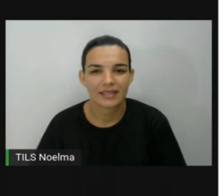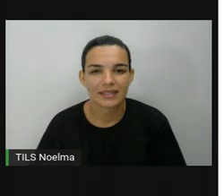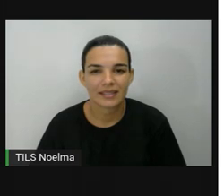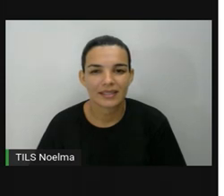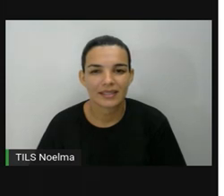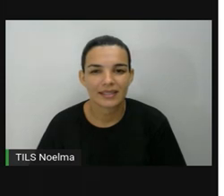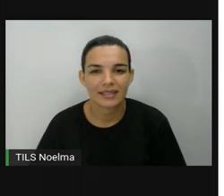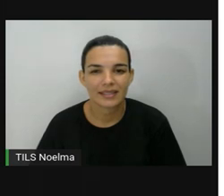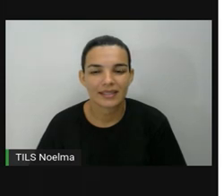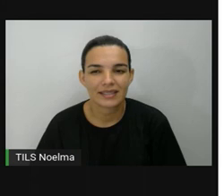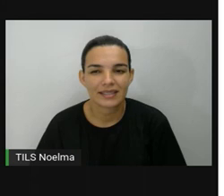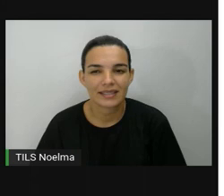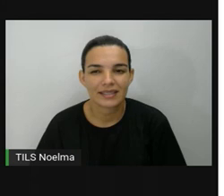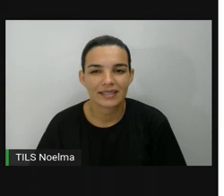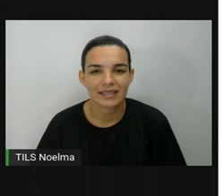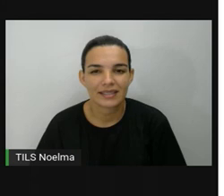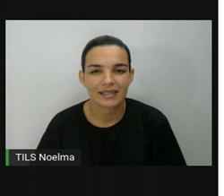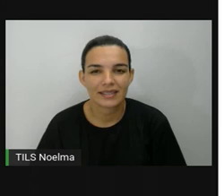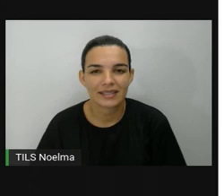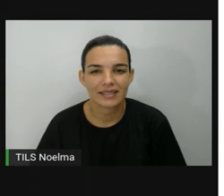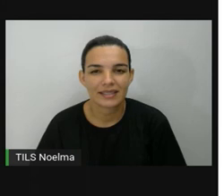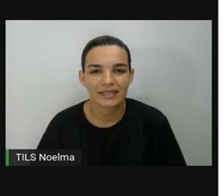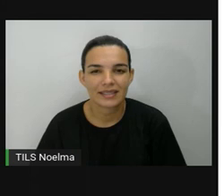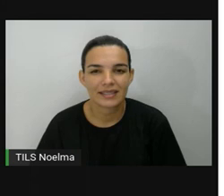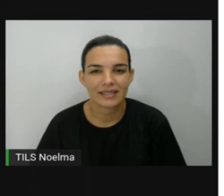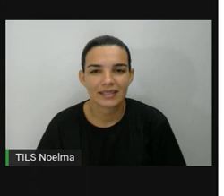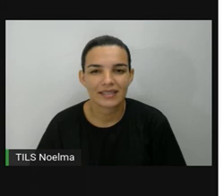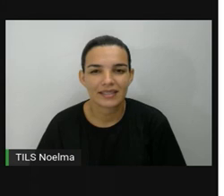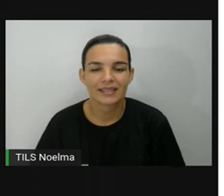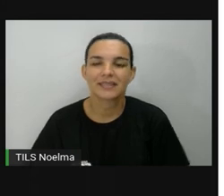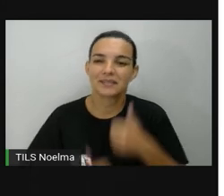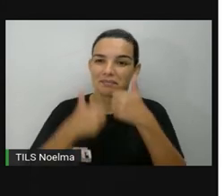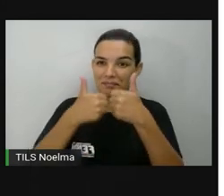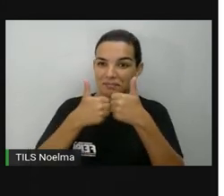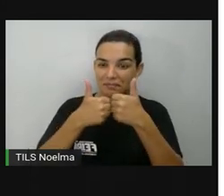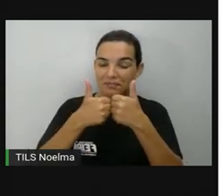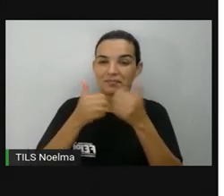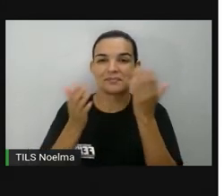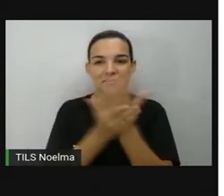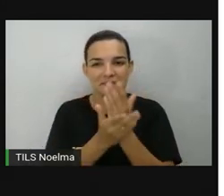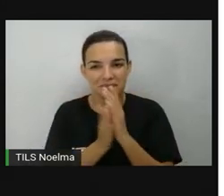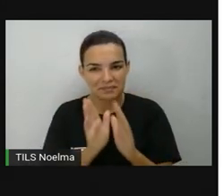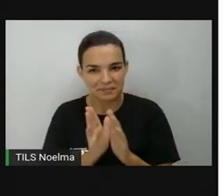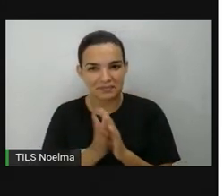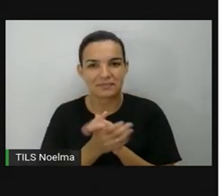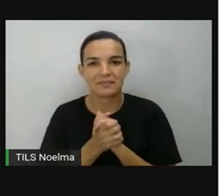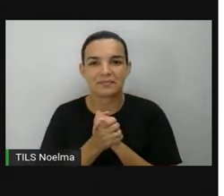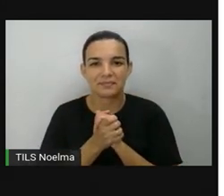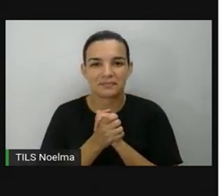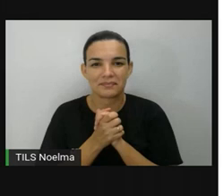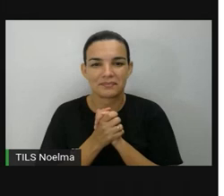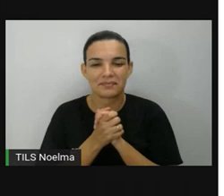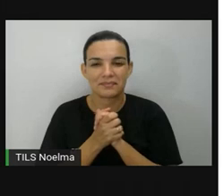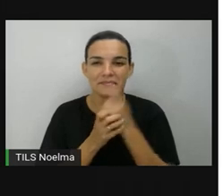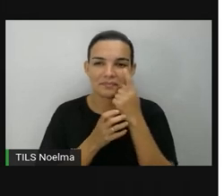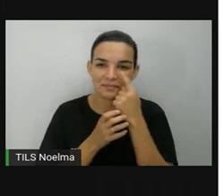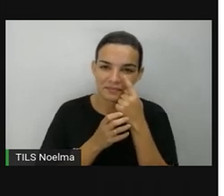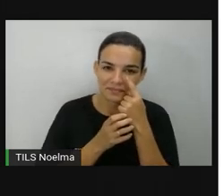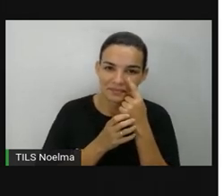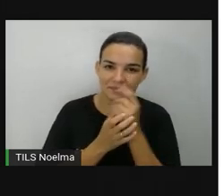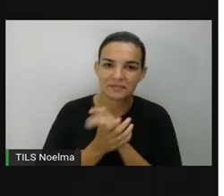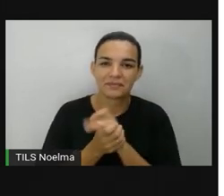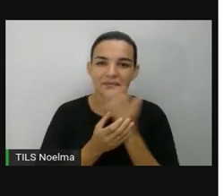2 do Submarino 6D Destruiu o Submarino 9B Errou 9E